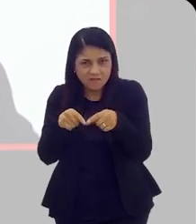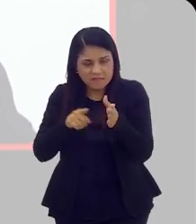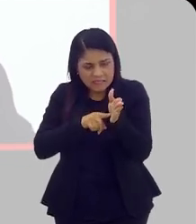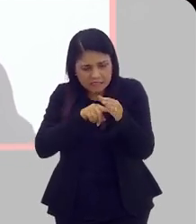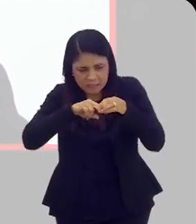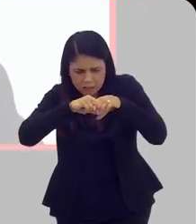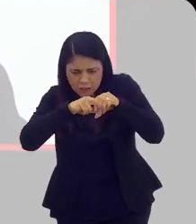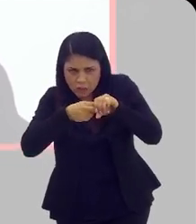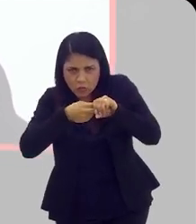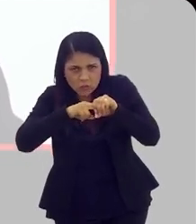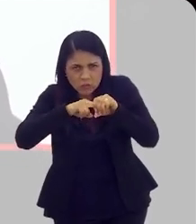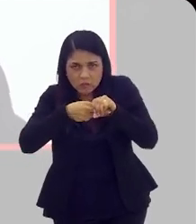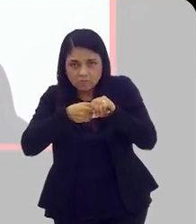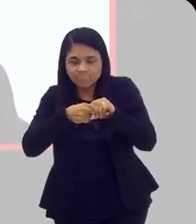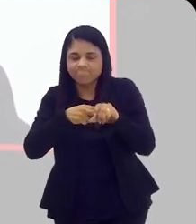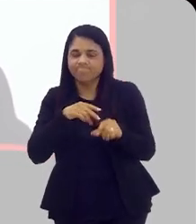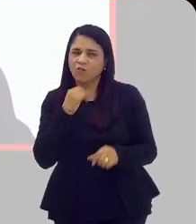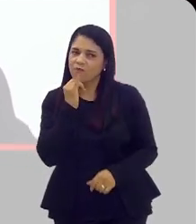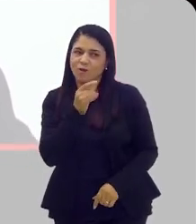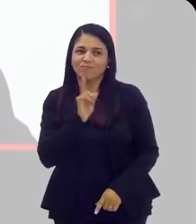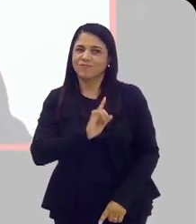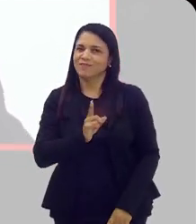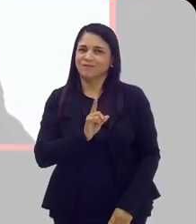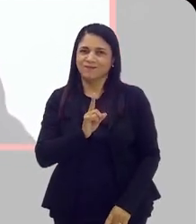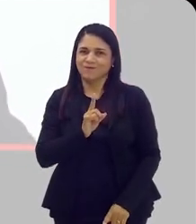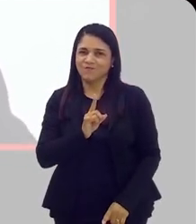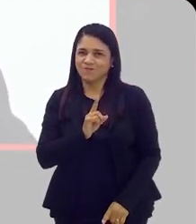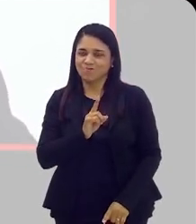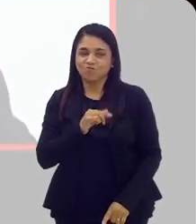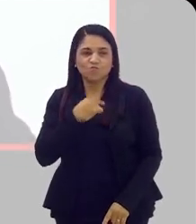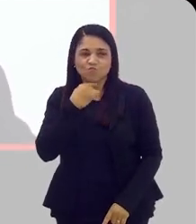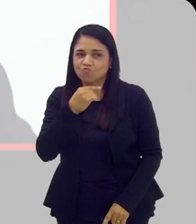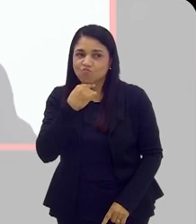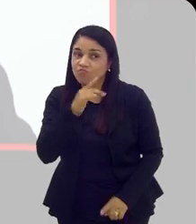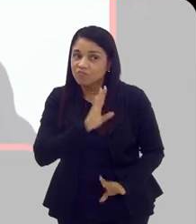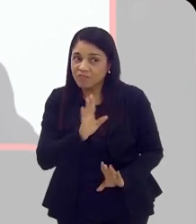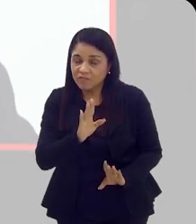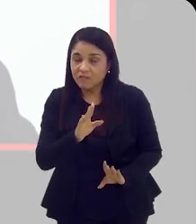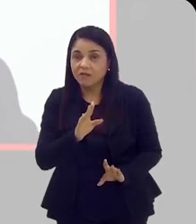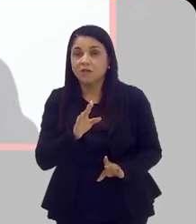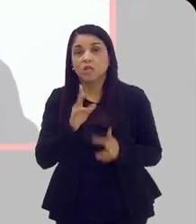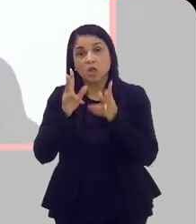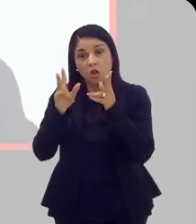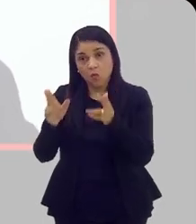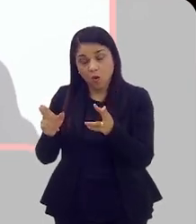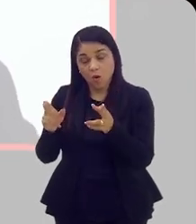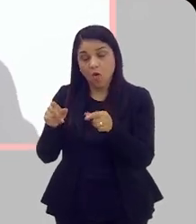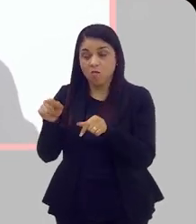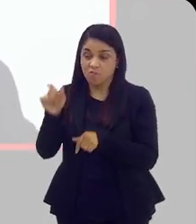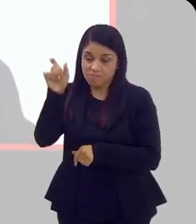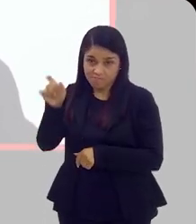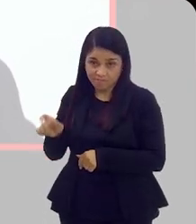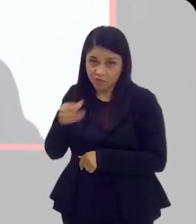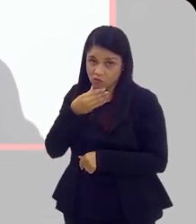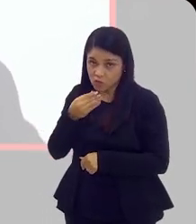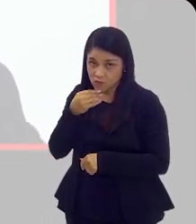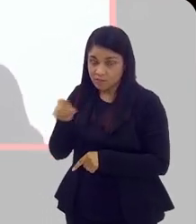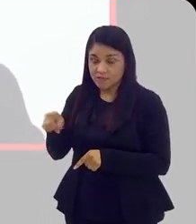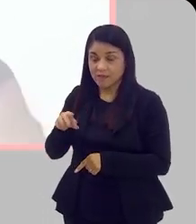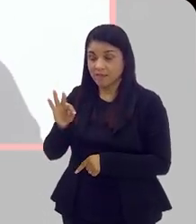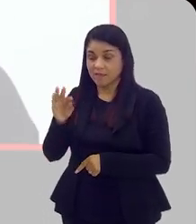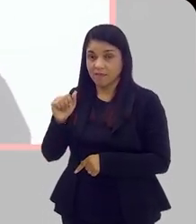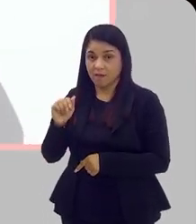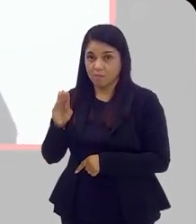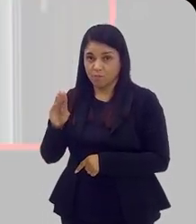examina, e você só faz o toque retal? Aí eu falo, Não, só o toque não serve. Da mesma forma que tem aqueles pacientes que tem